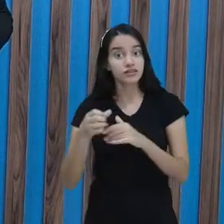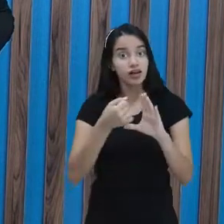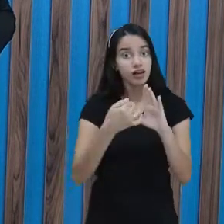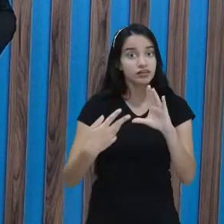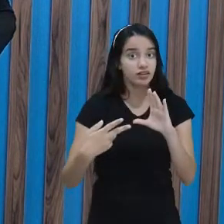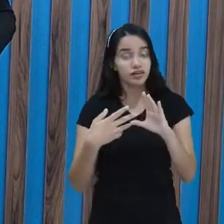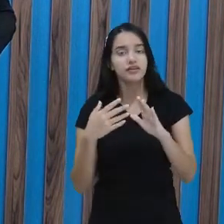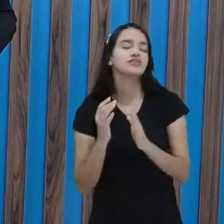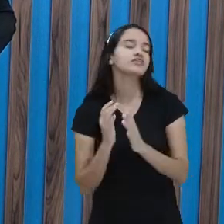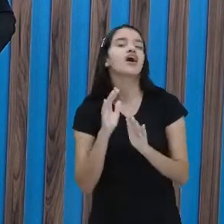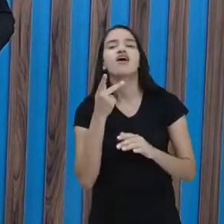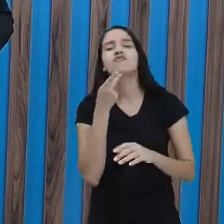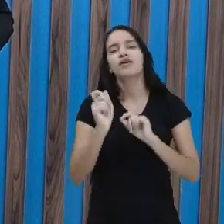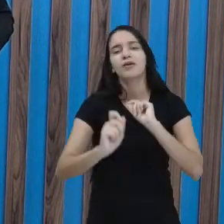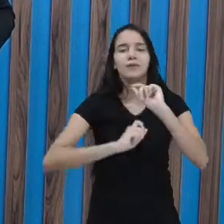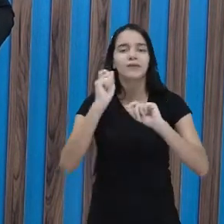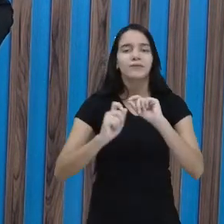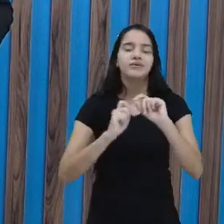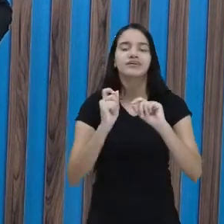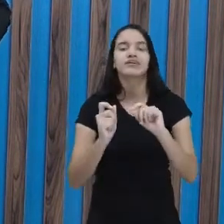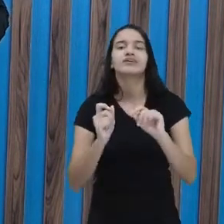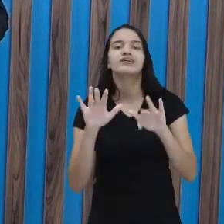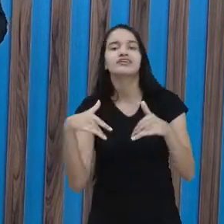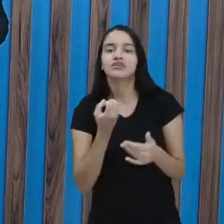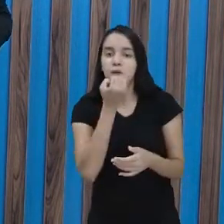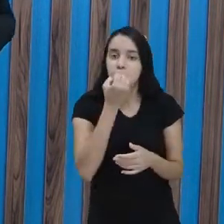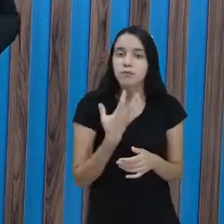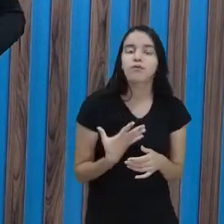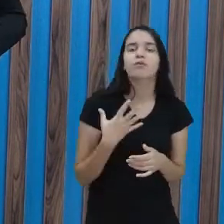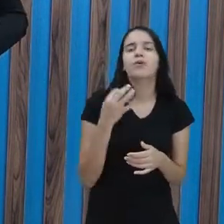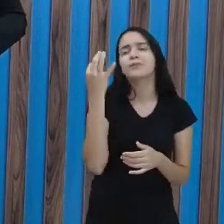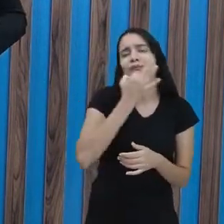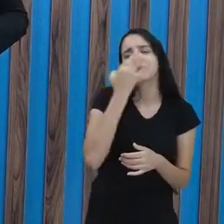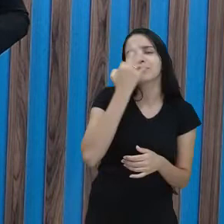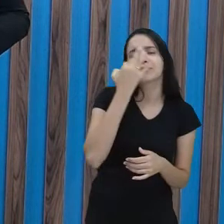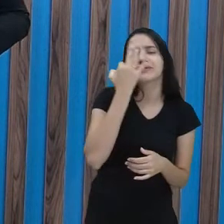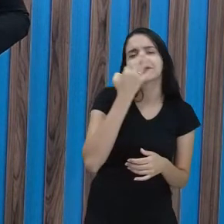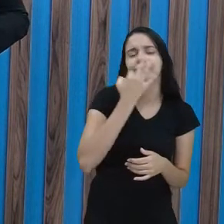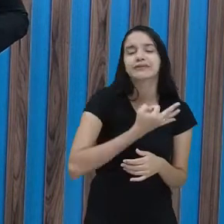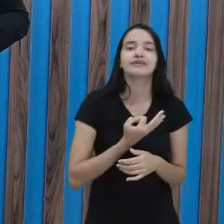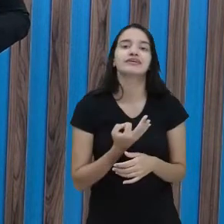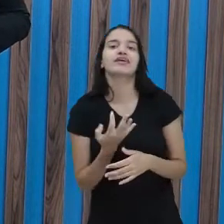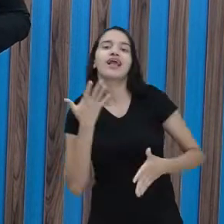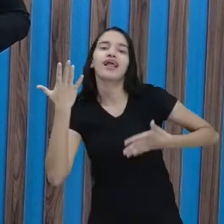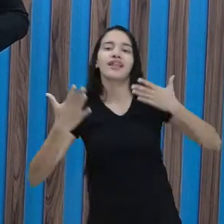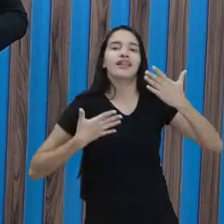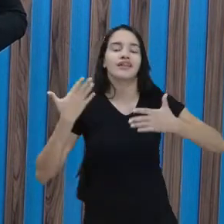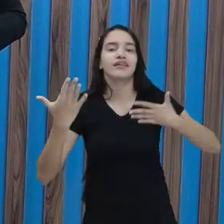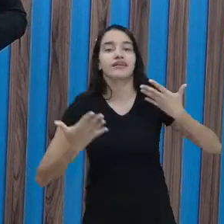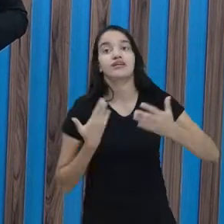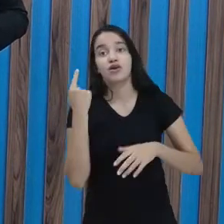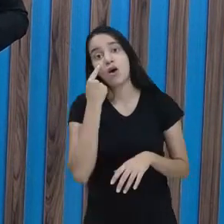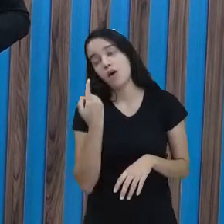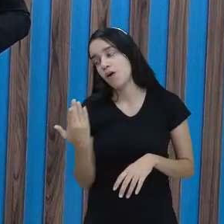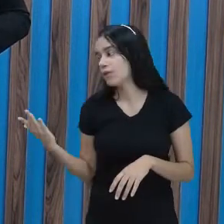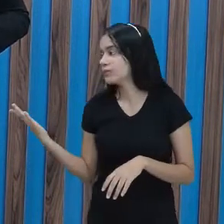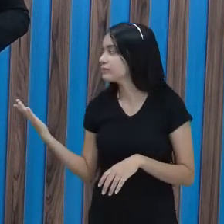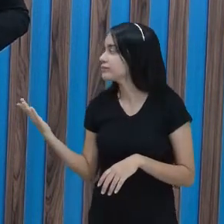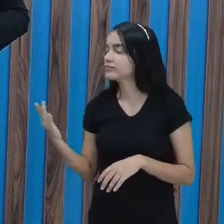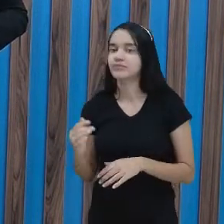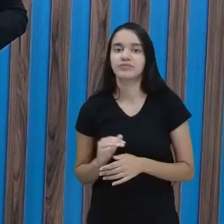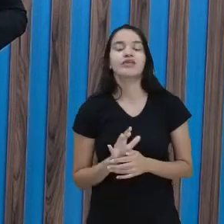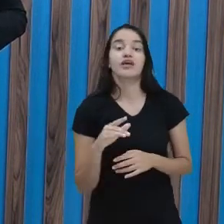que são alegres, são francas, são bonitinhas. Vamos lá. Então, olha só. Aqui,